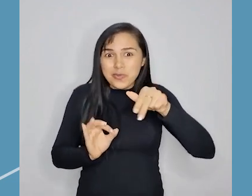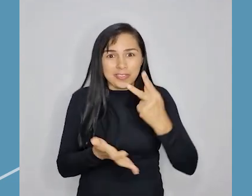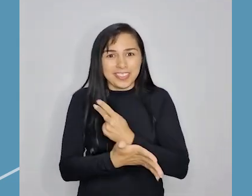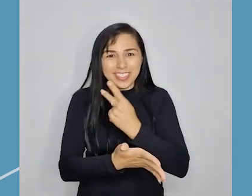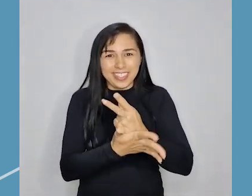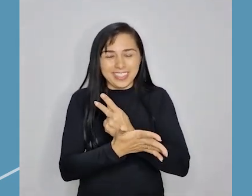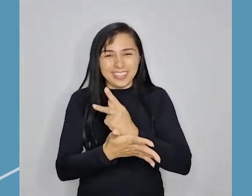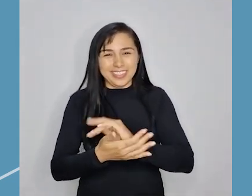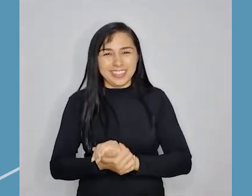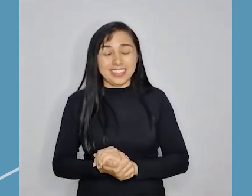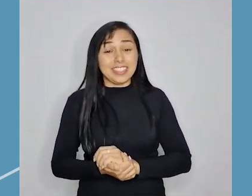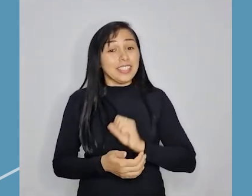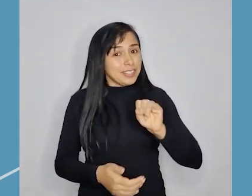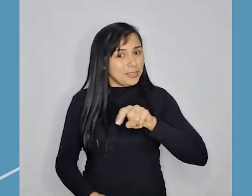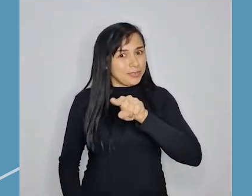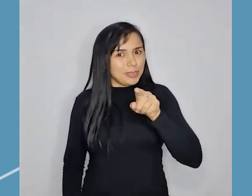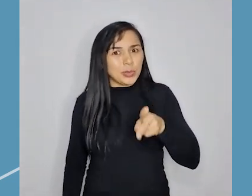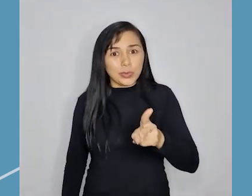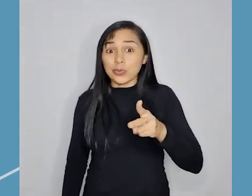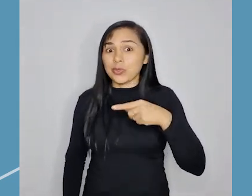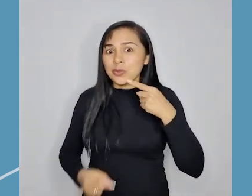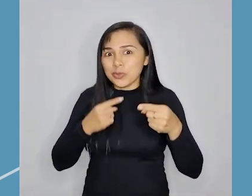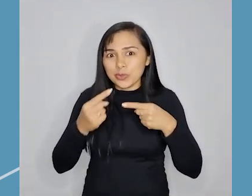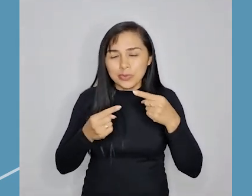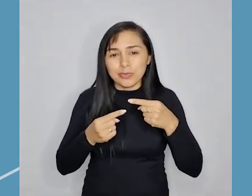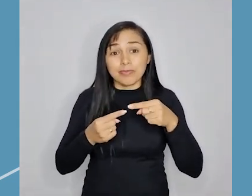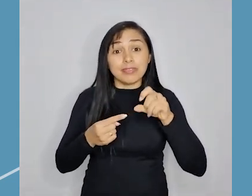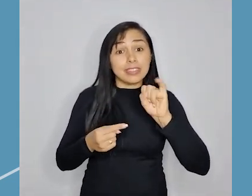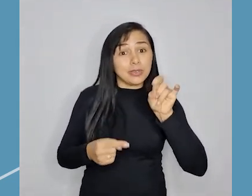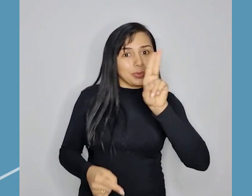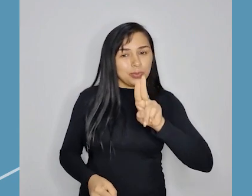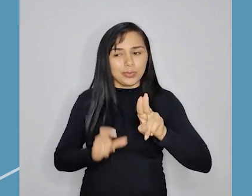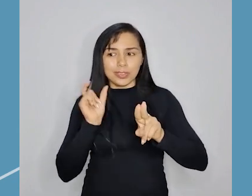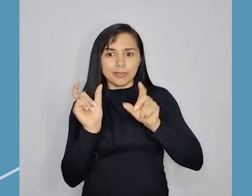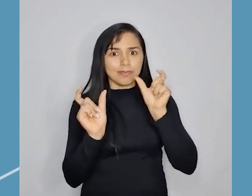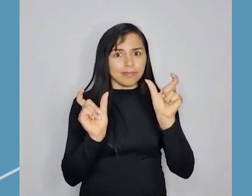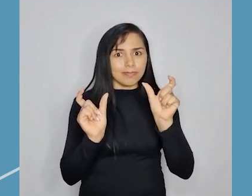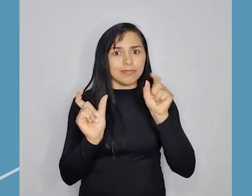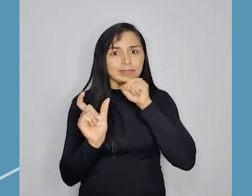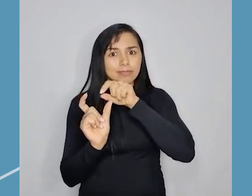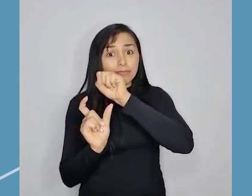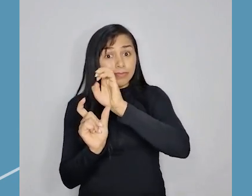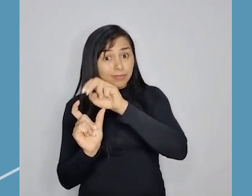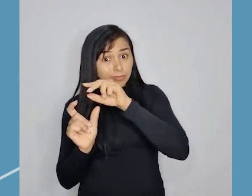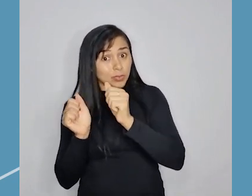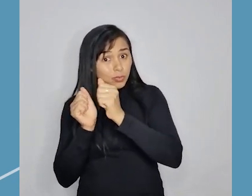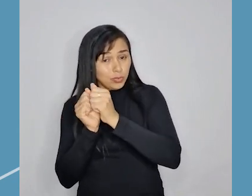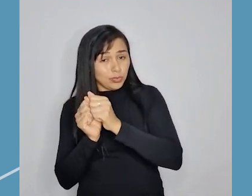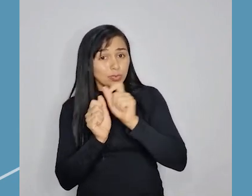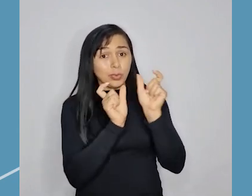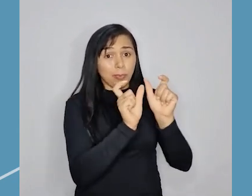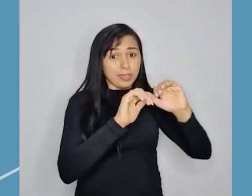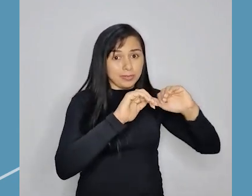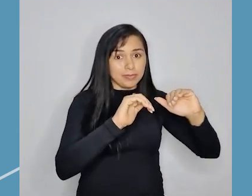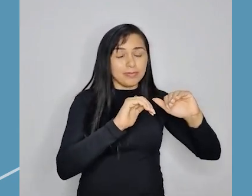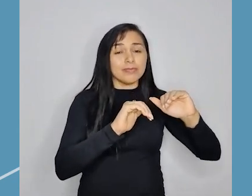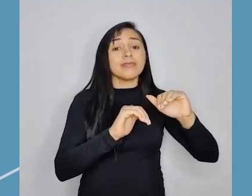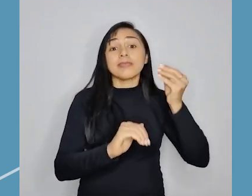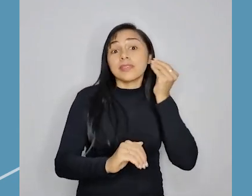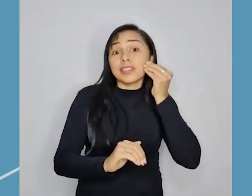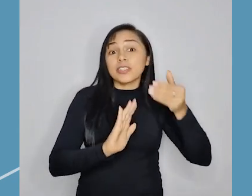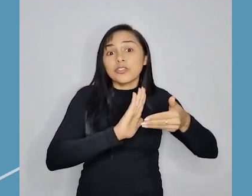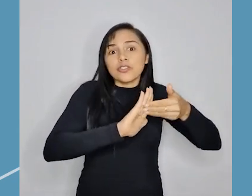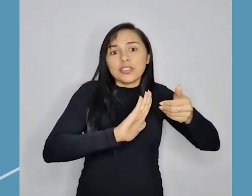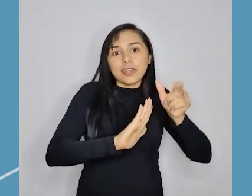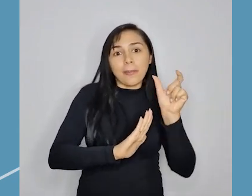mais errar. Se você ainda tiver dúvida se usa o senão ou o senão, tenta retirar o não da